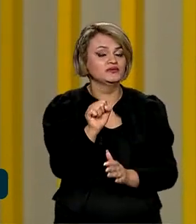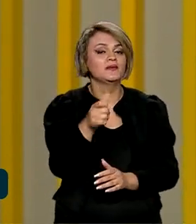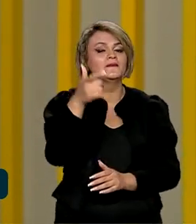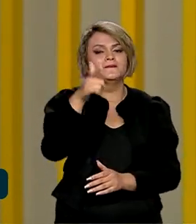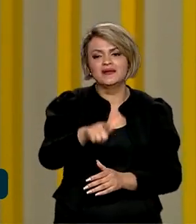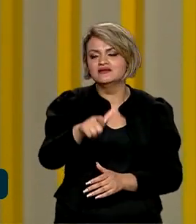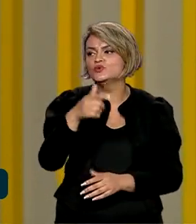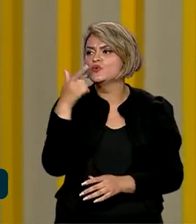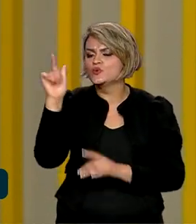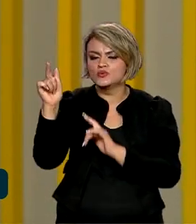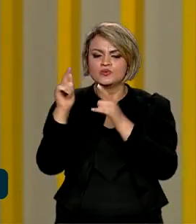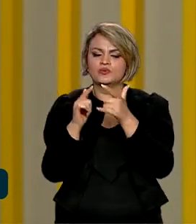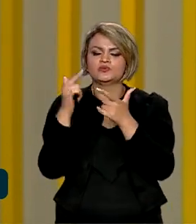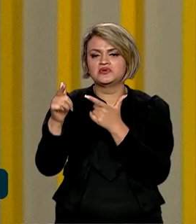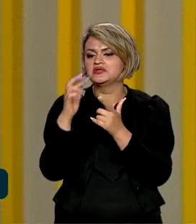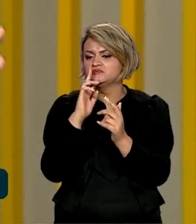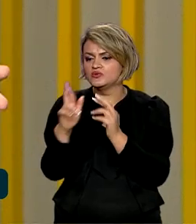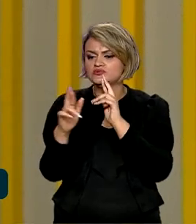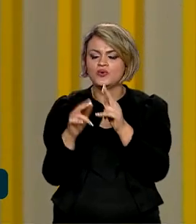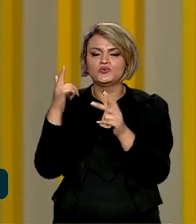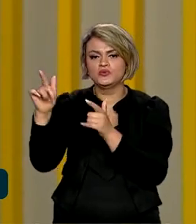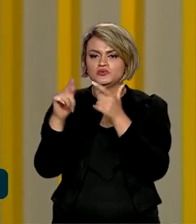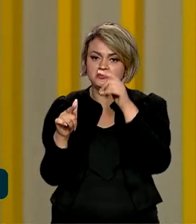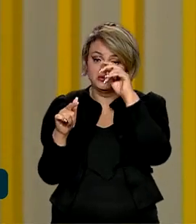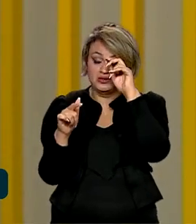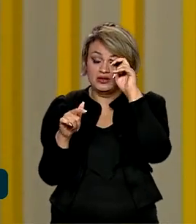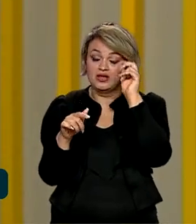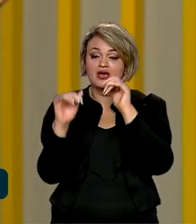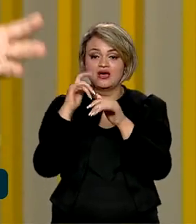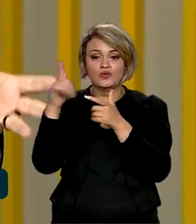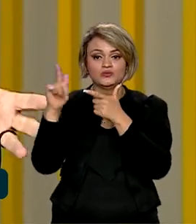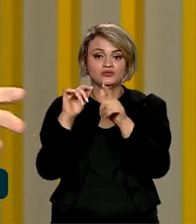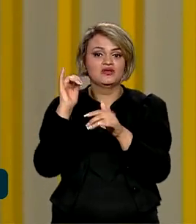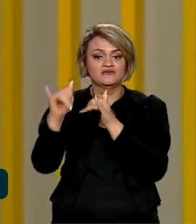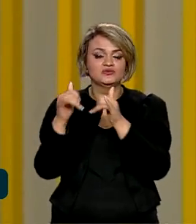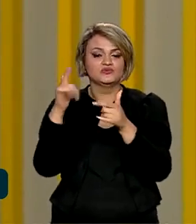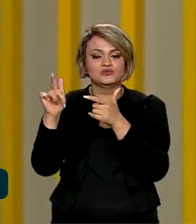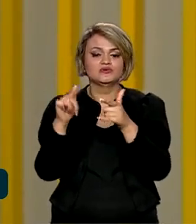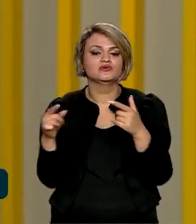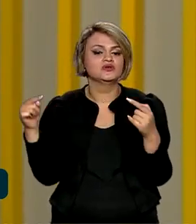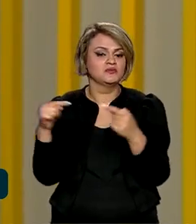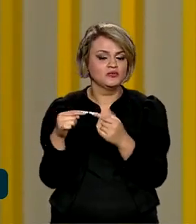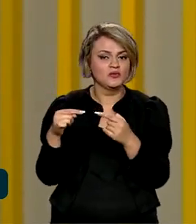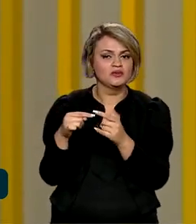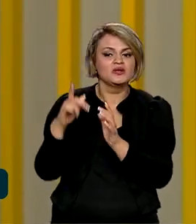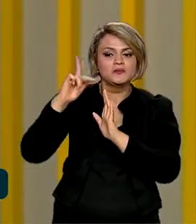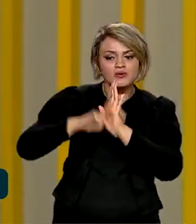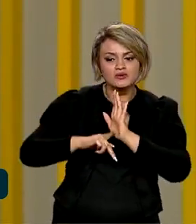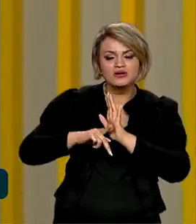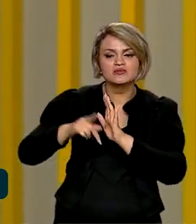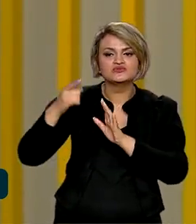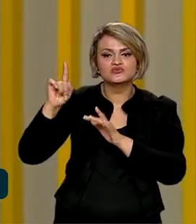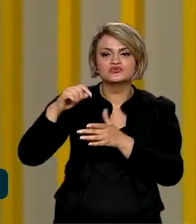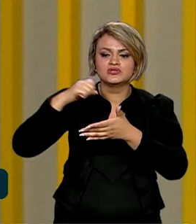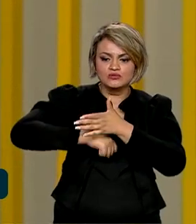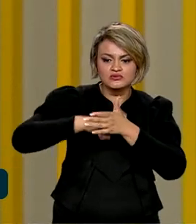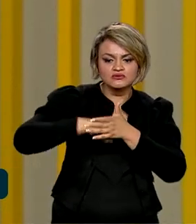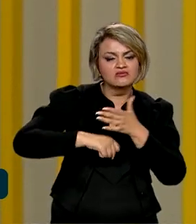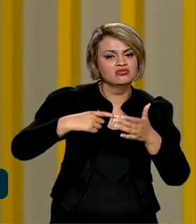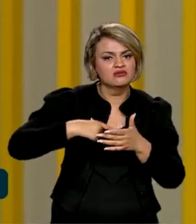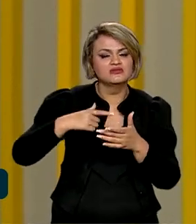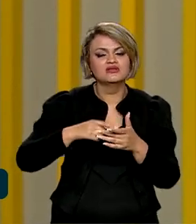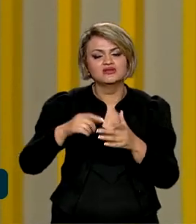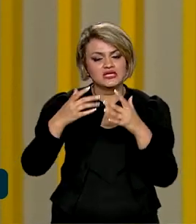infinidade de respostas, anúncios concretos para programas que foram reivindicados e que foram